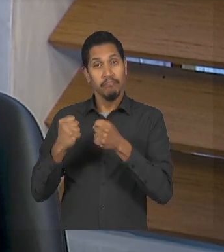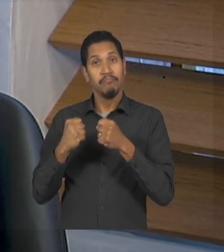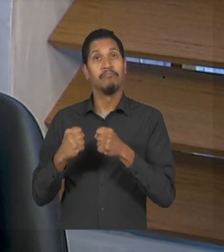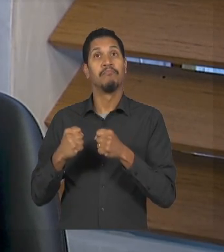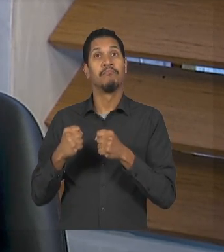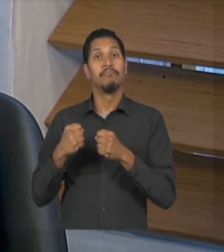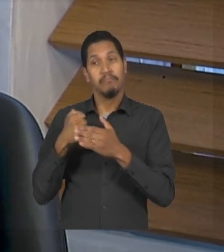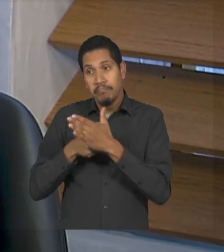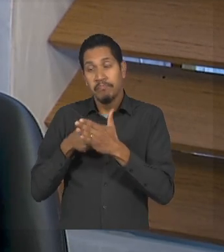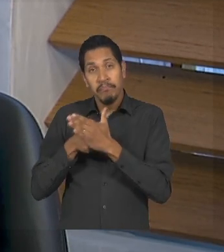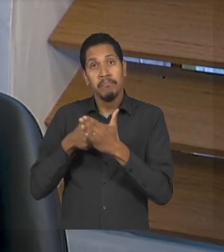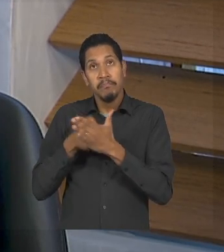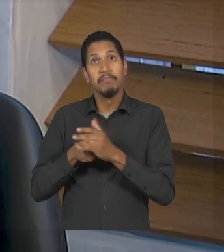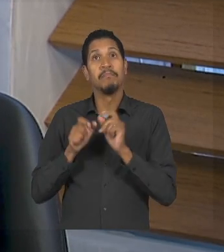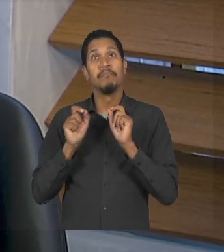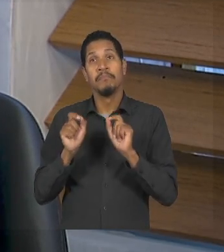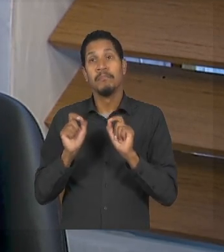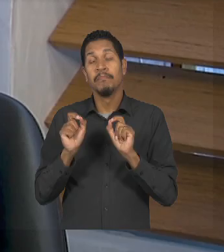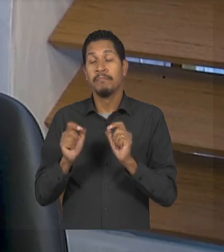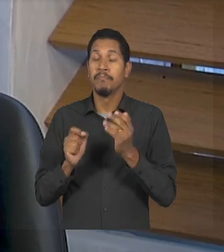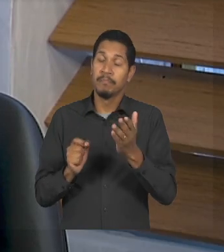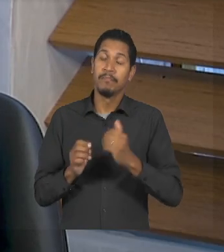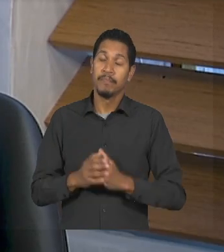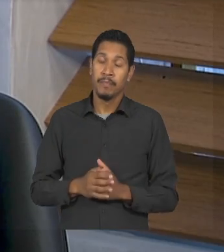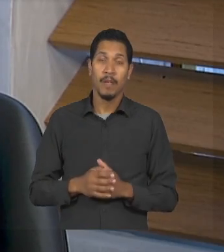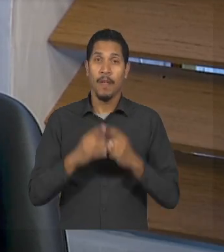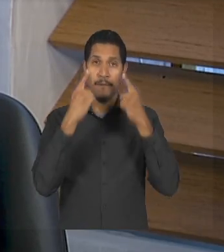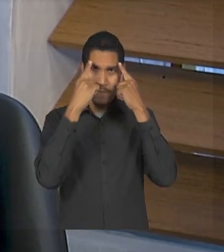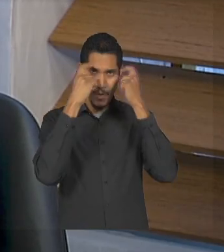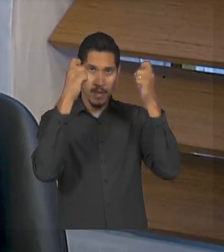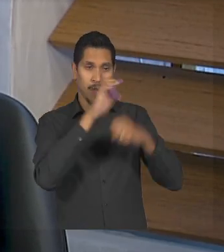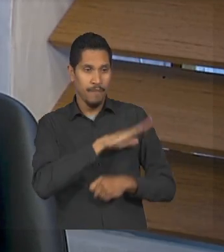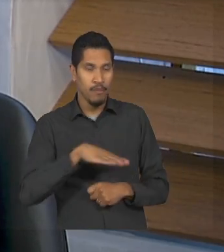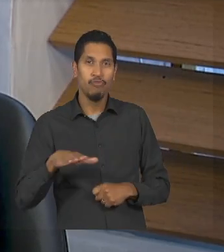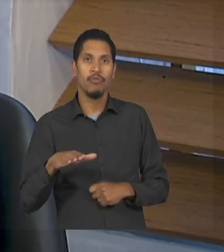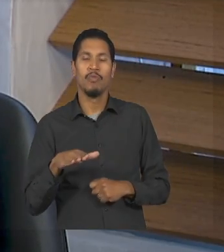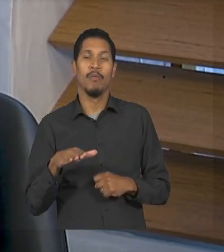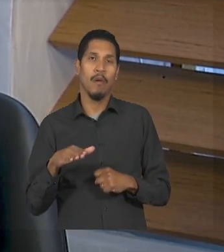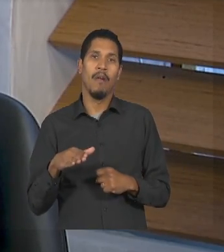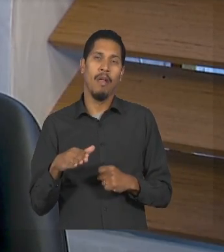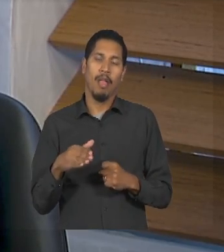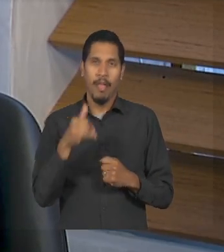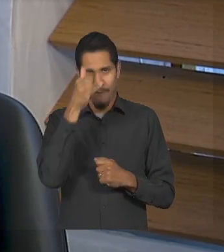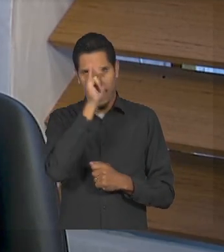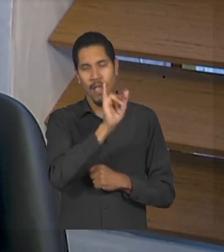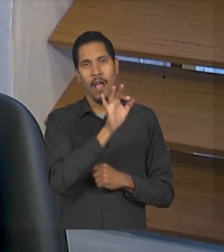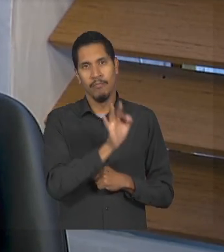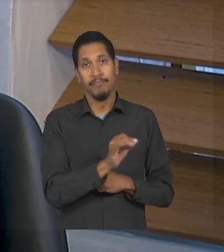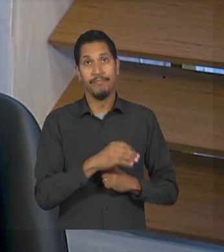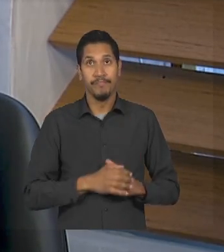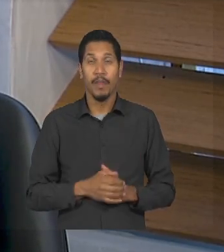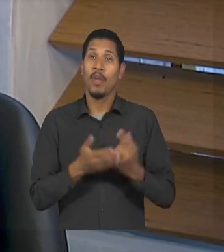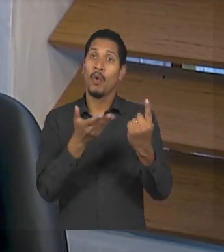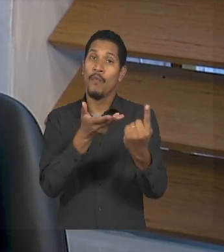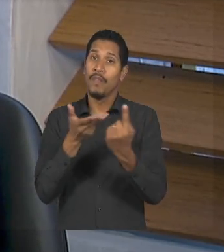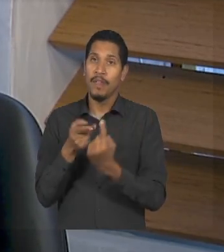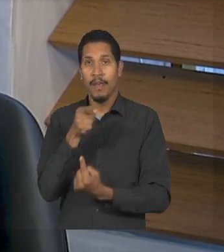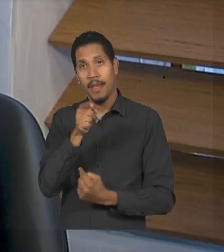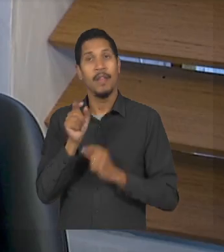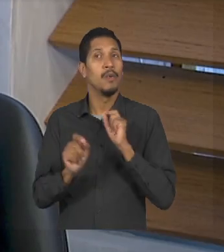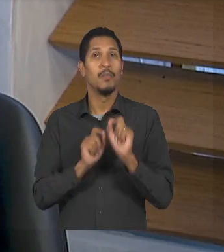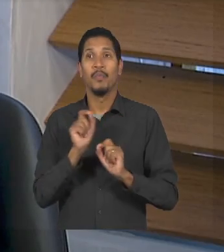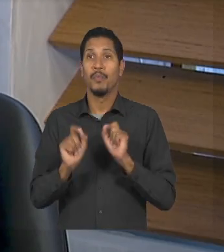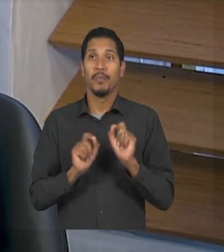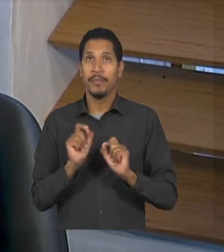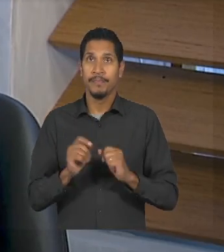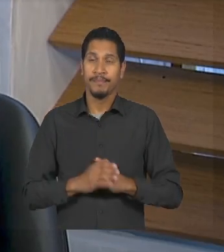pela é contra violência infantil e aí eu fiz o convite para ele porque